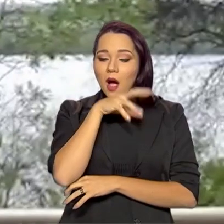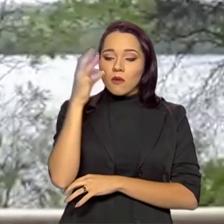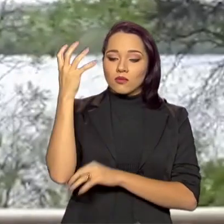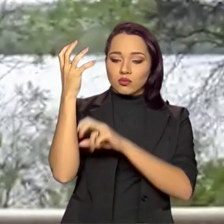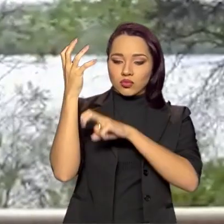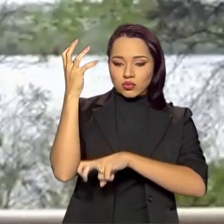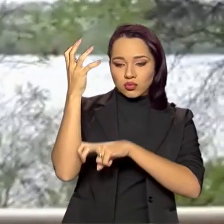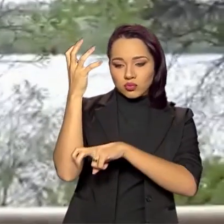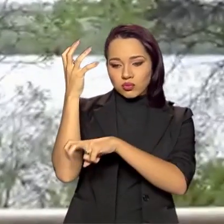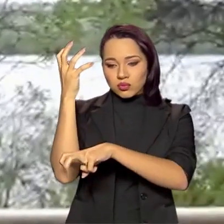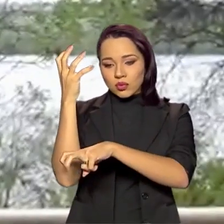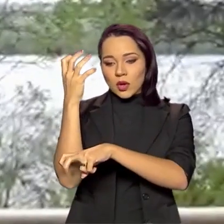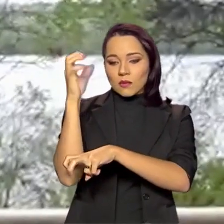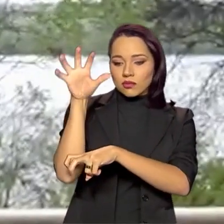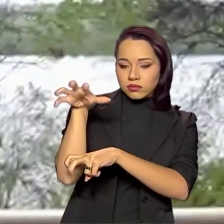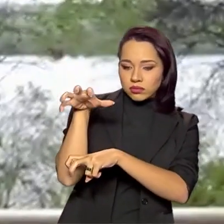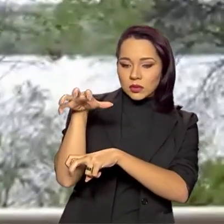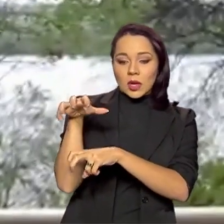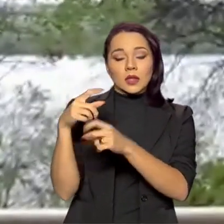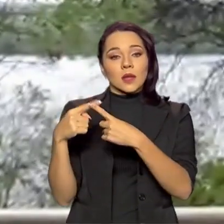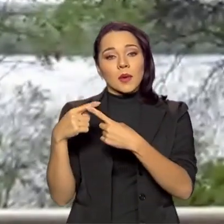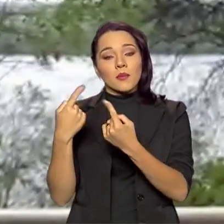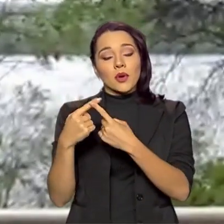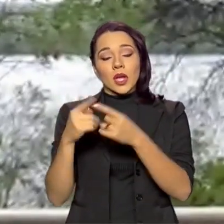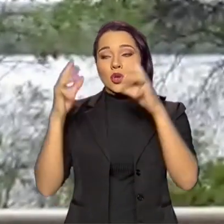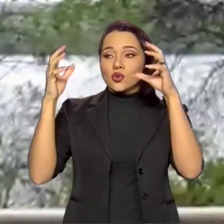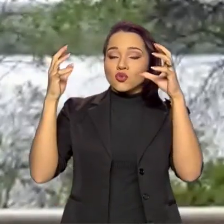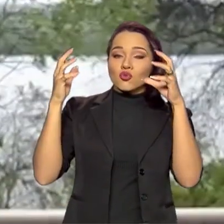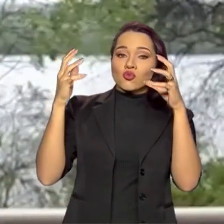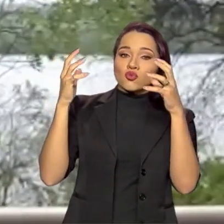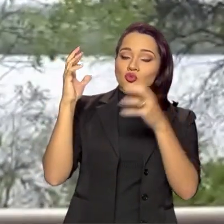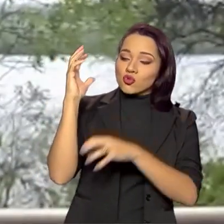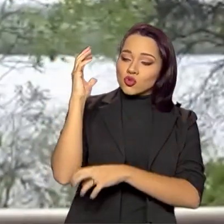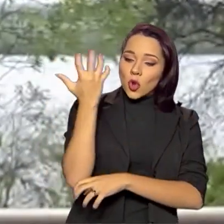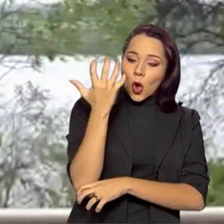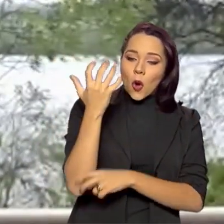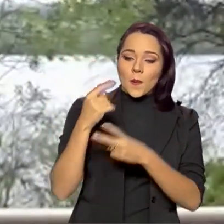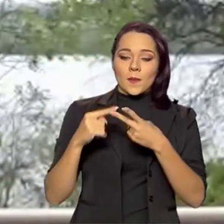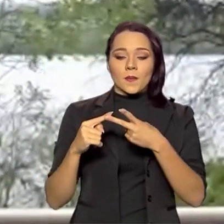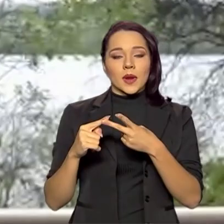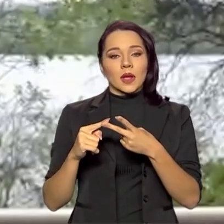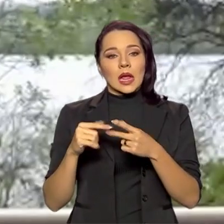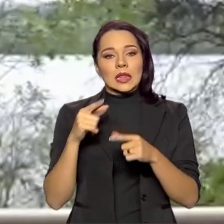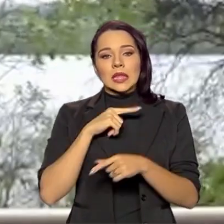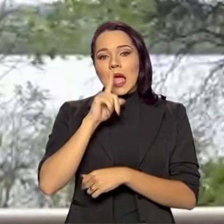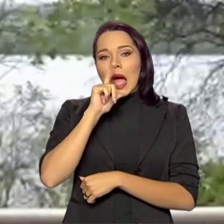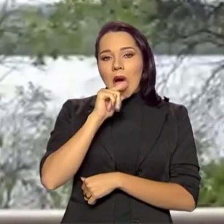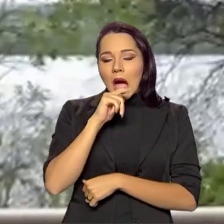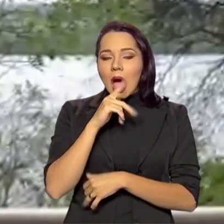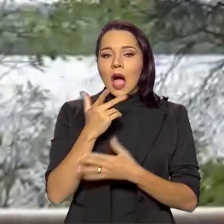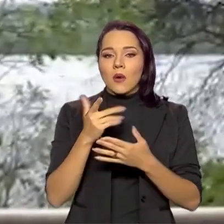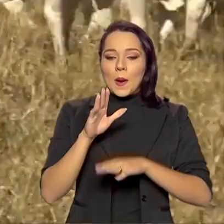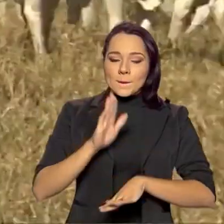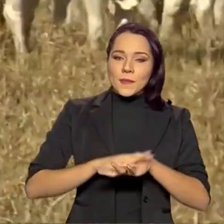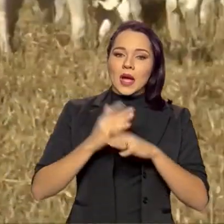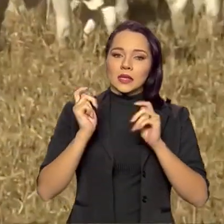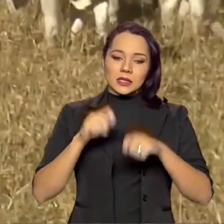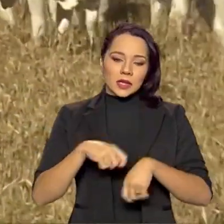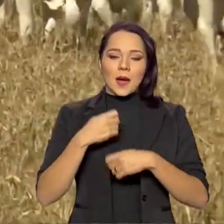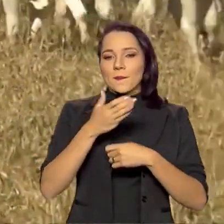sombra e também a qualidade e quantidade de água adequada aumenta a produtividade animal.